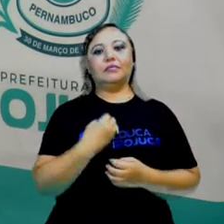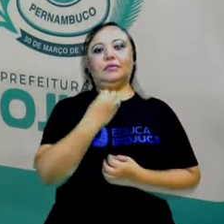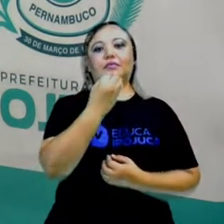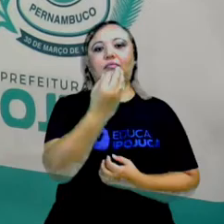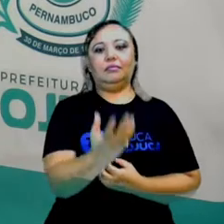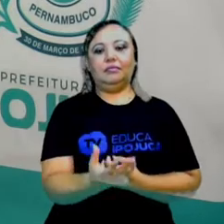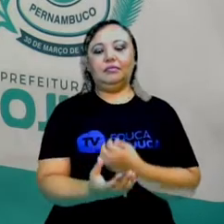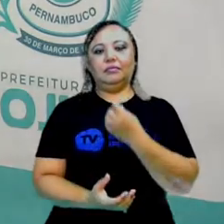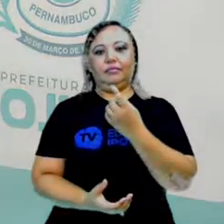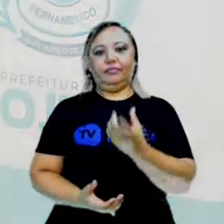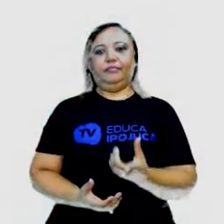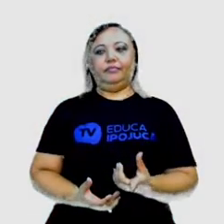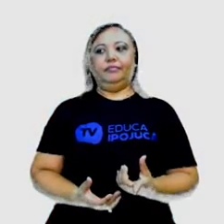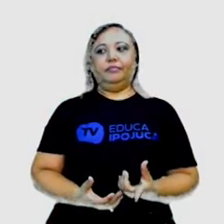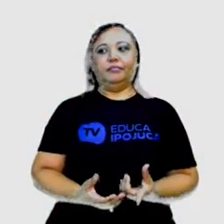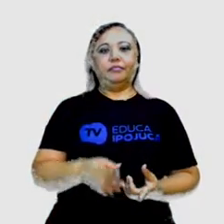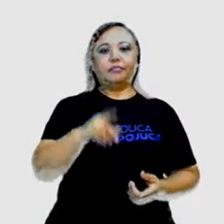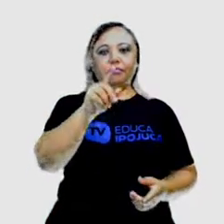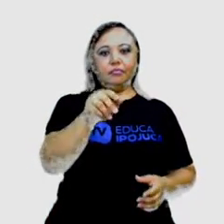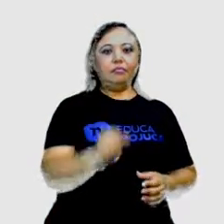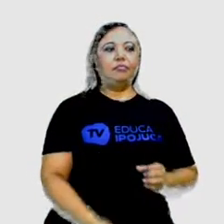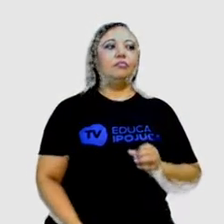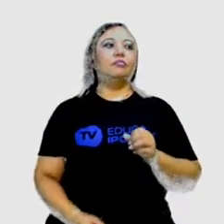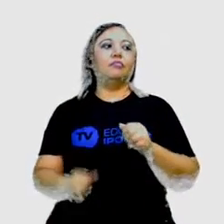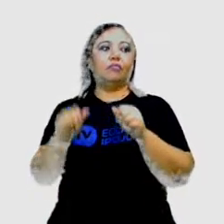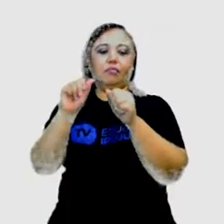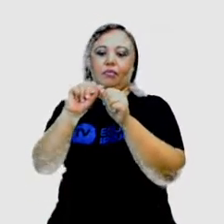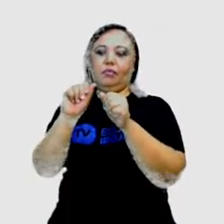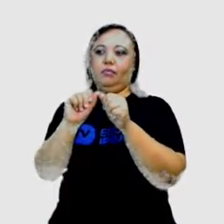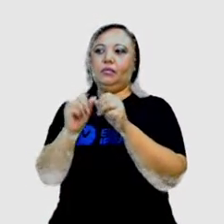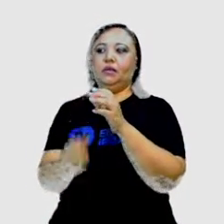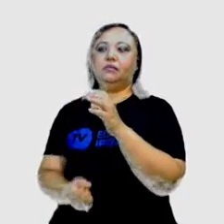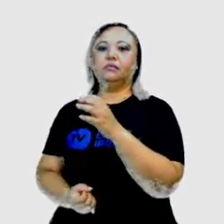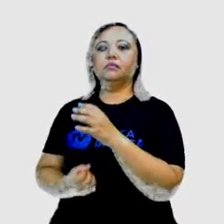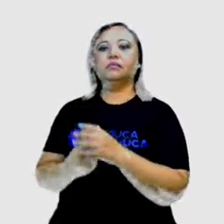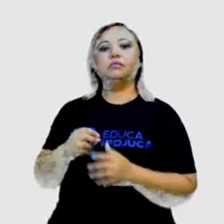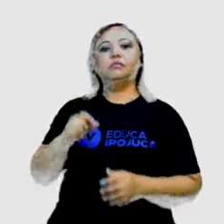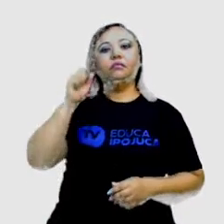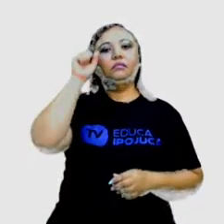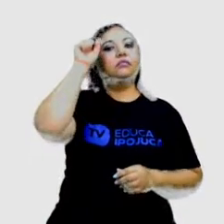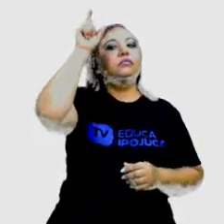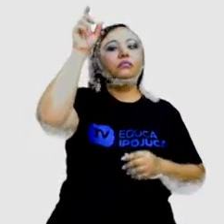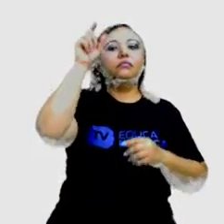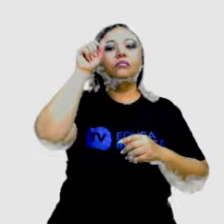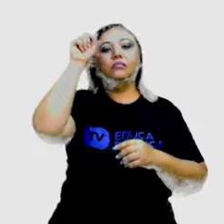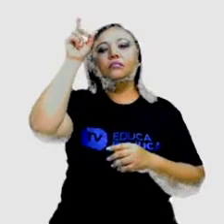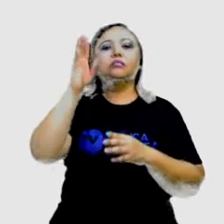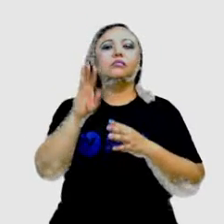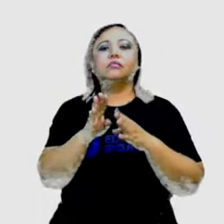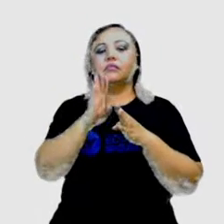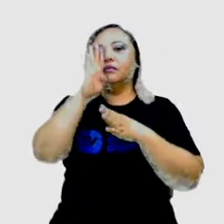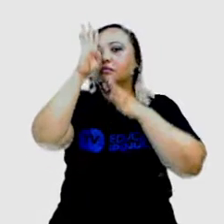veja. A criatividade, a criatividade é um processo ordenador,